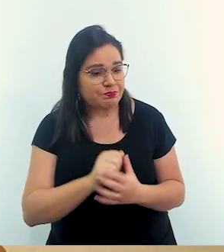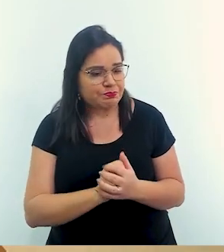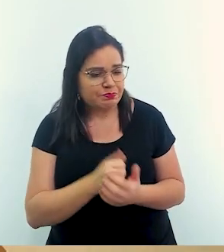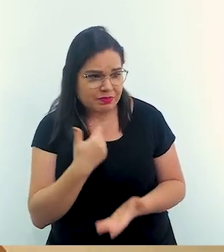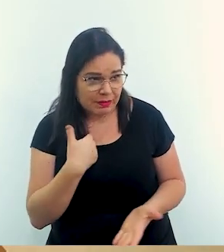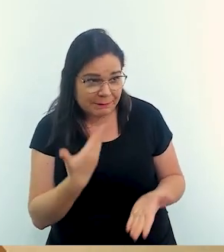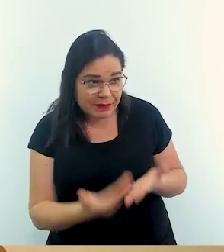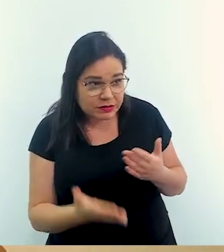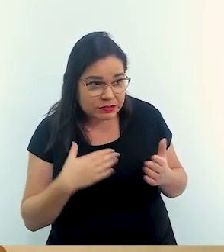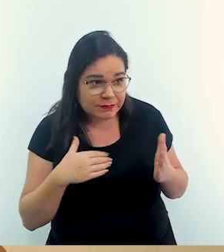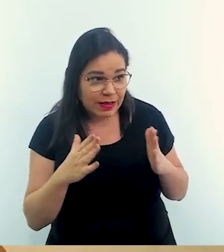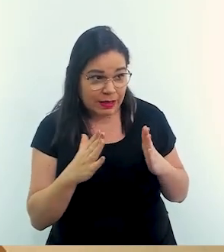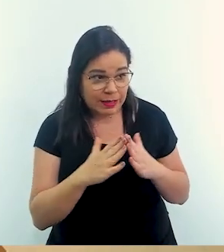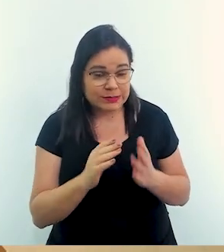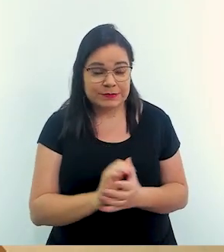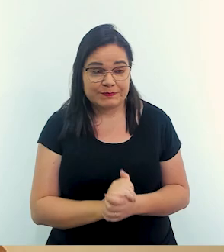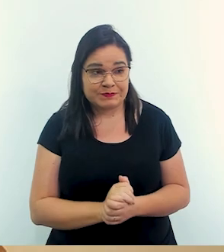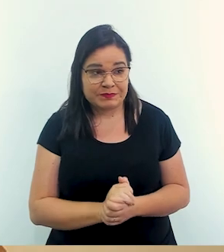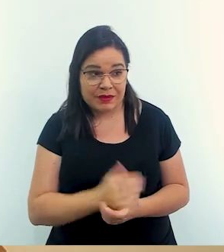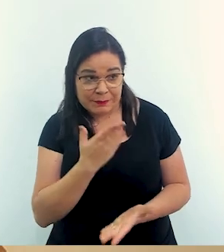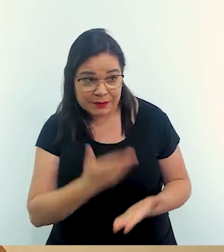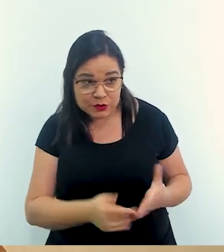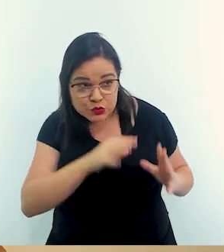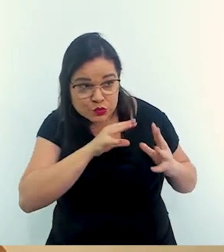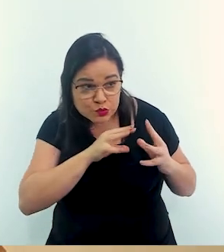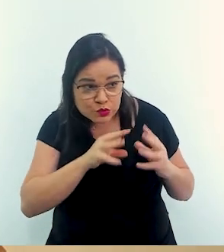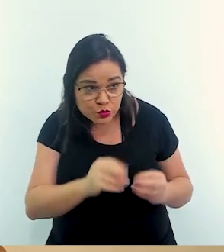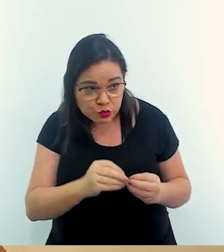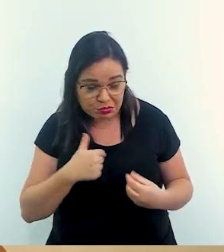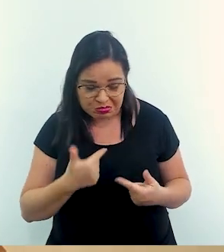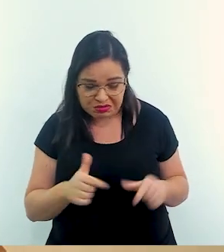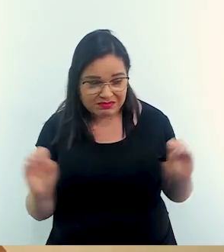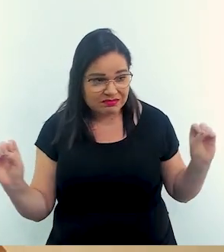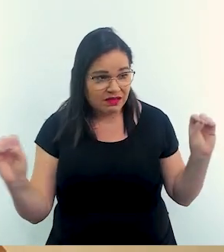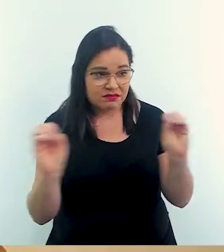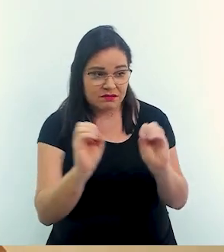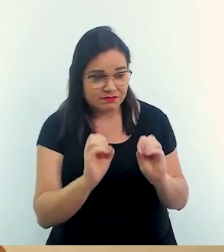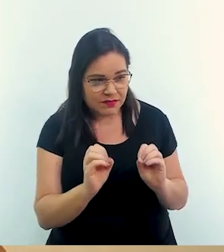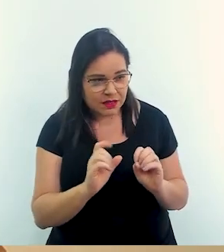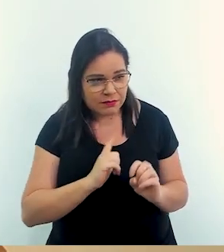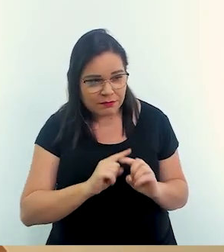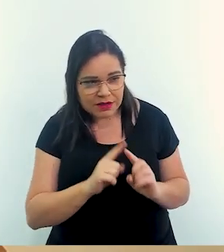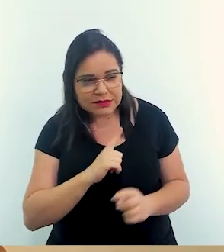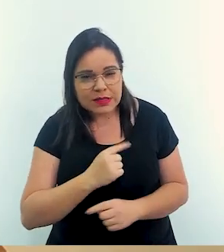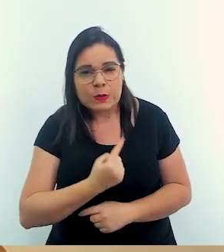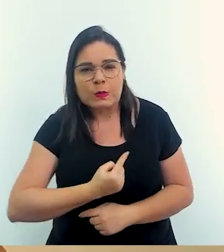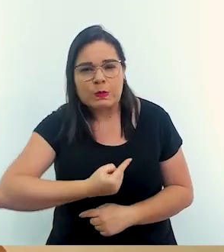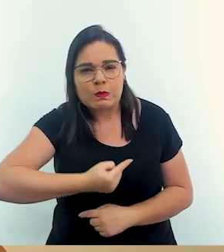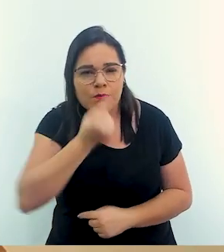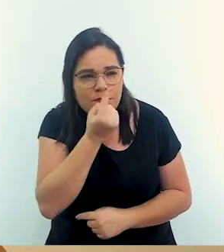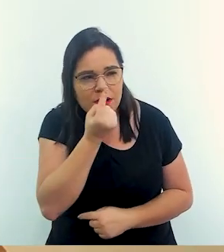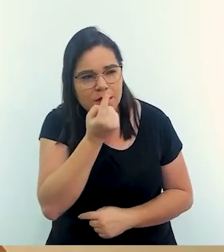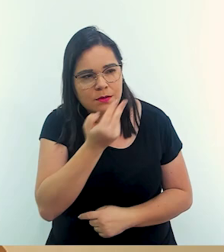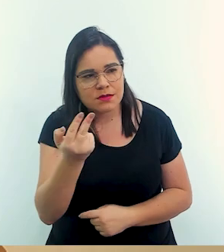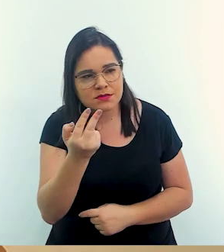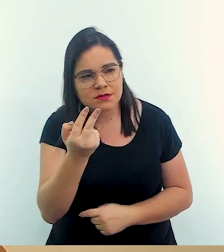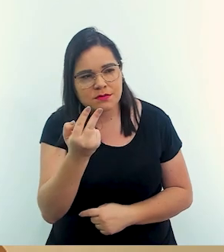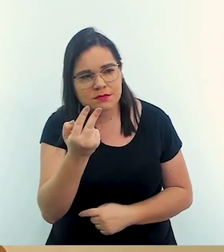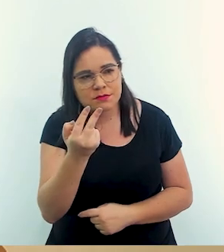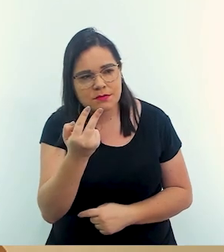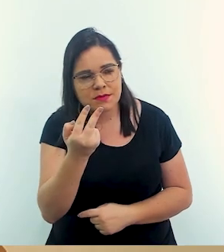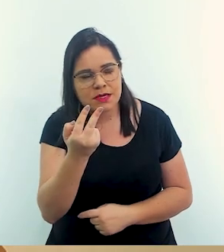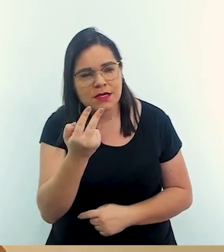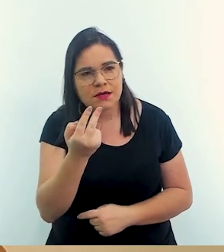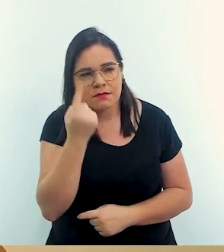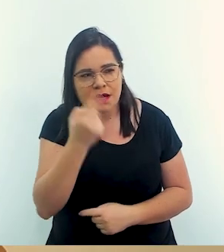eu perdi minha casa eu perdi tudo que eu tinha aqui não tenho mais nada mas tem uma coisa que